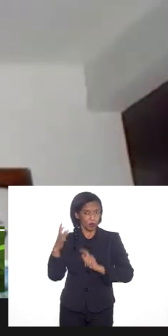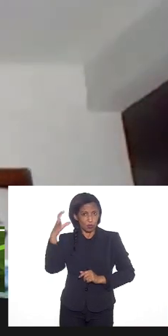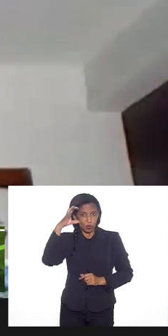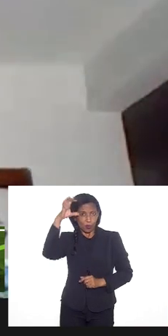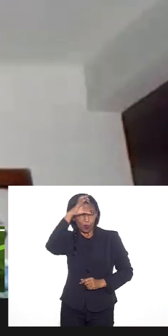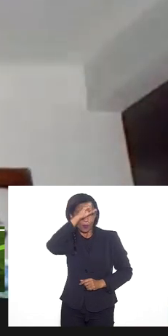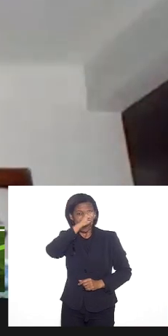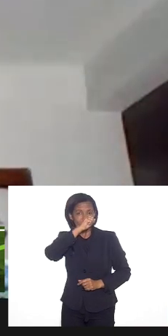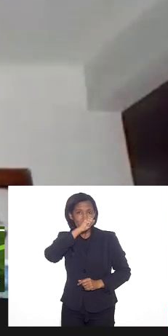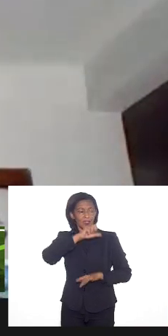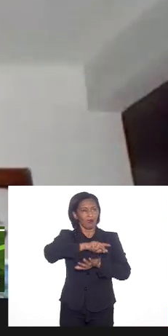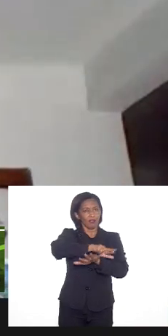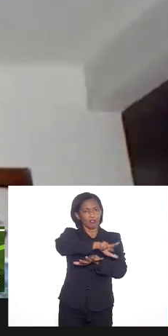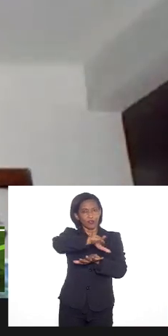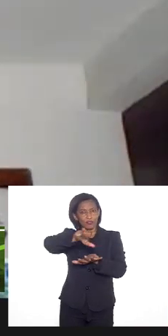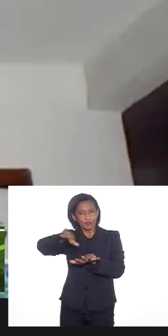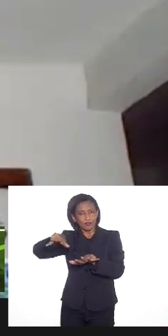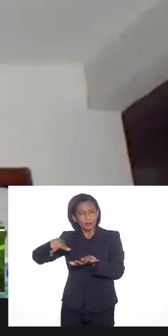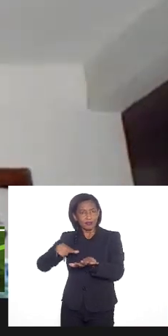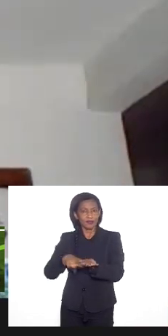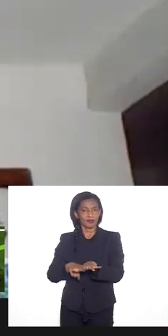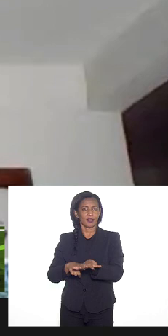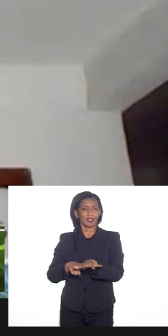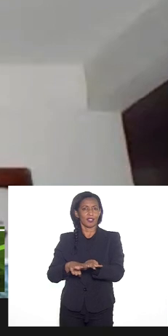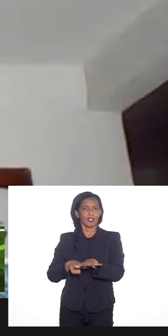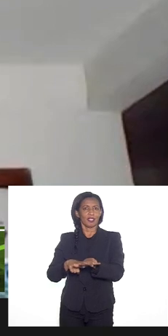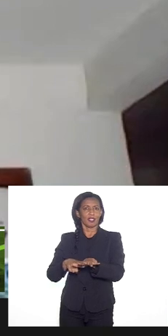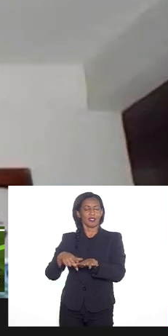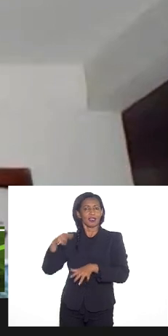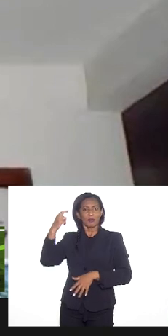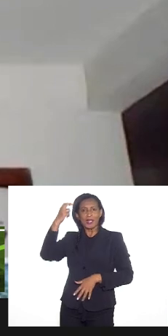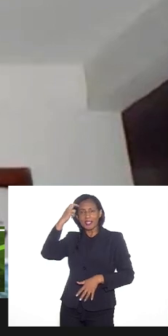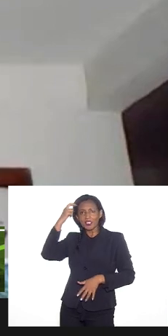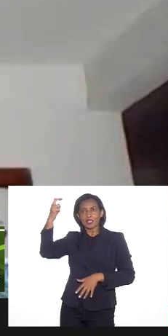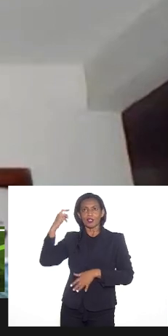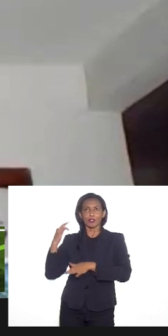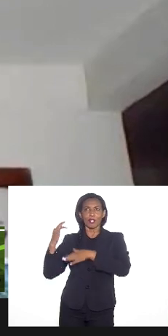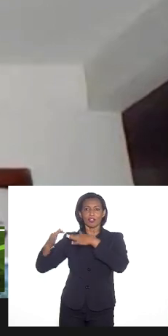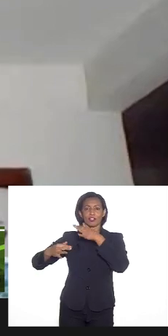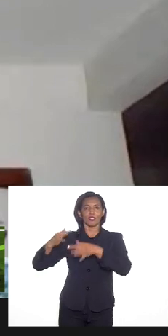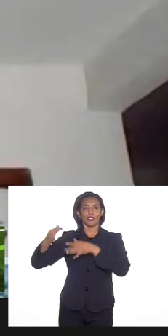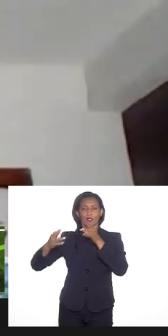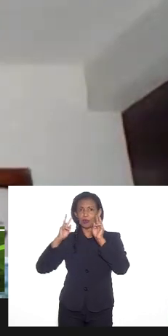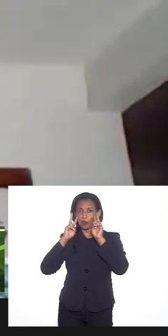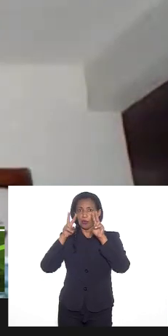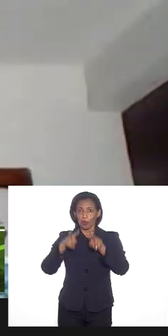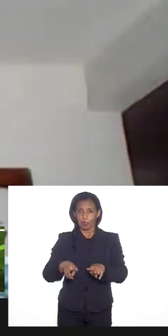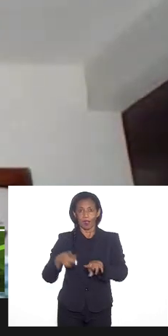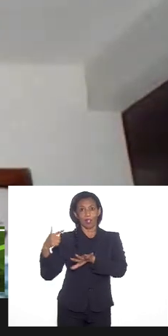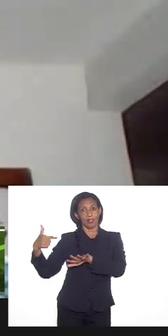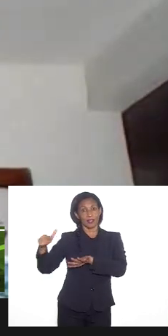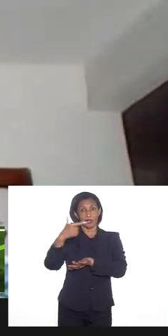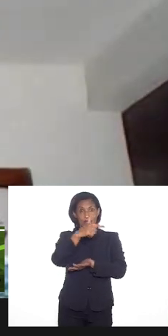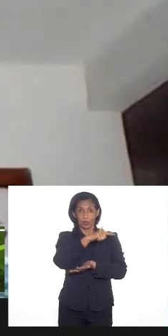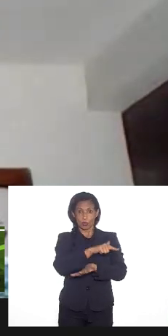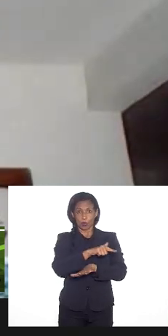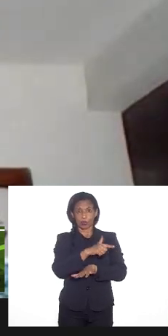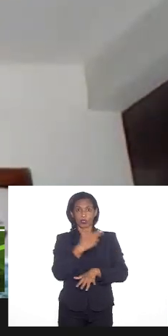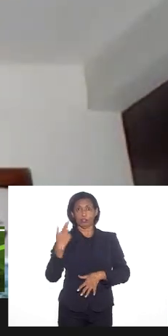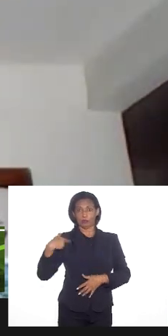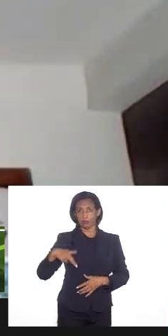as diversidades das tradições a partir do olhar dessas outras tradições.